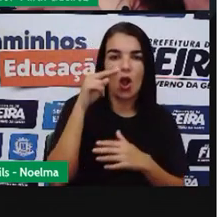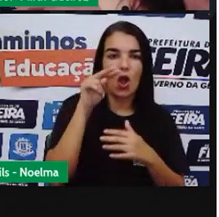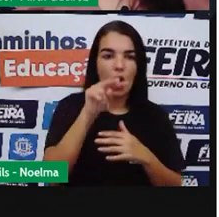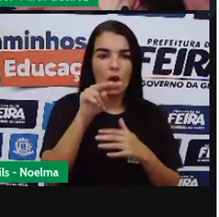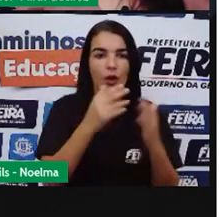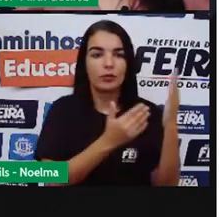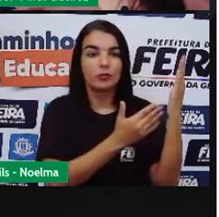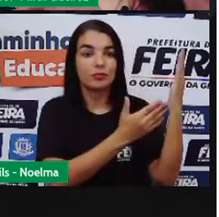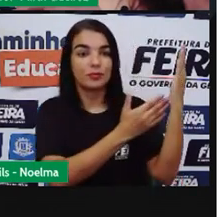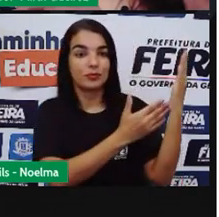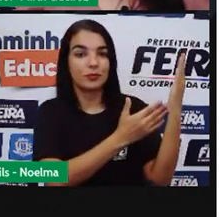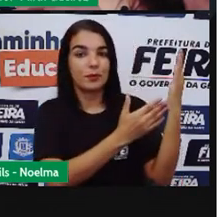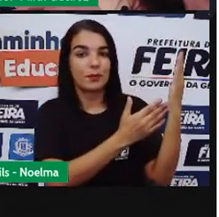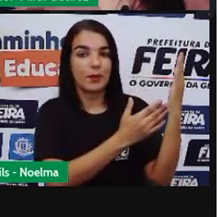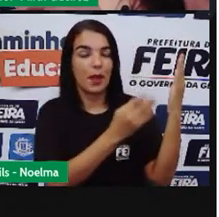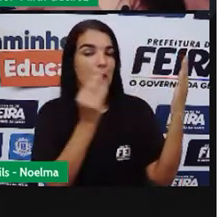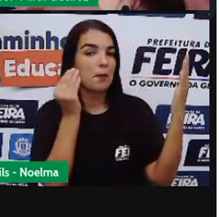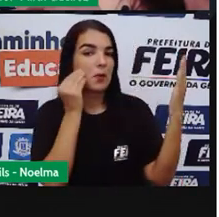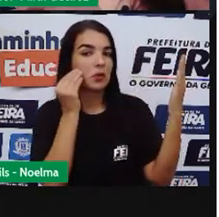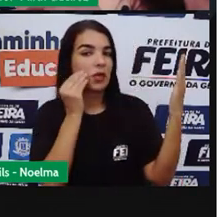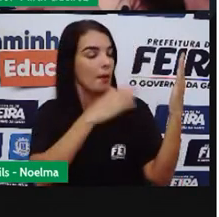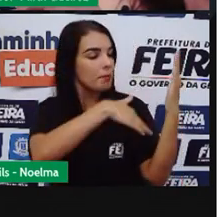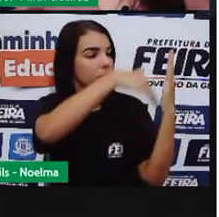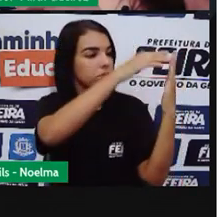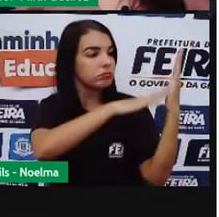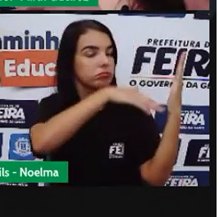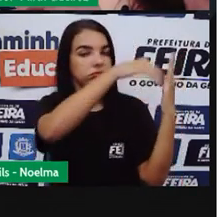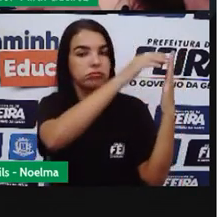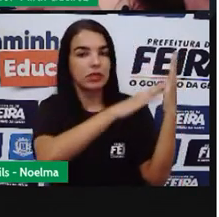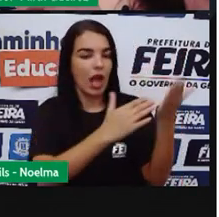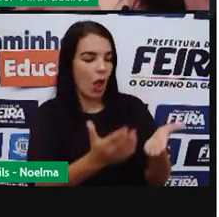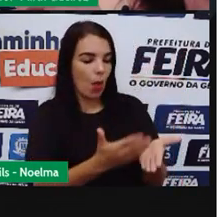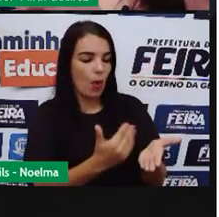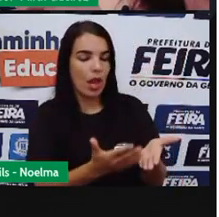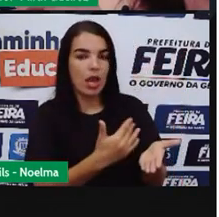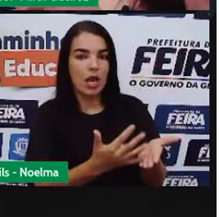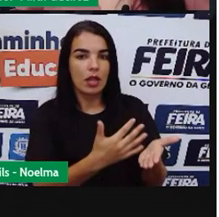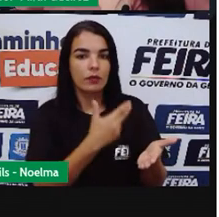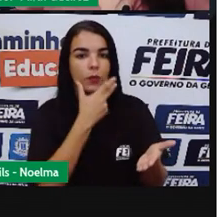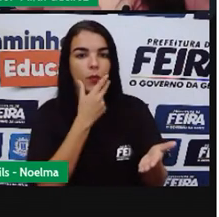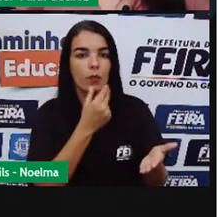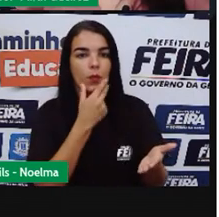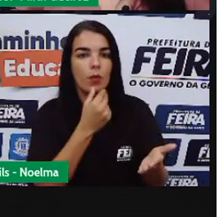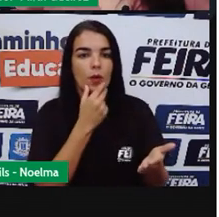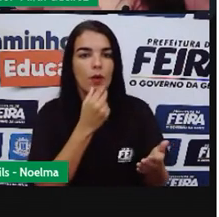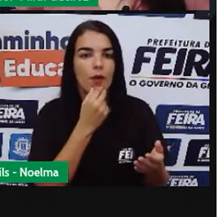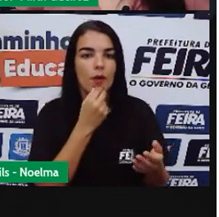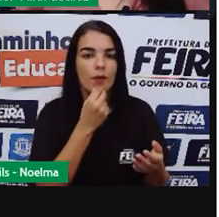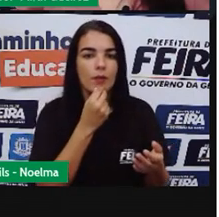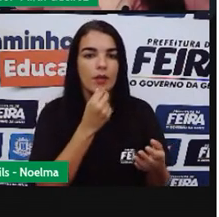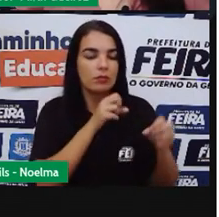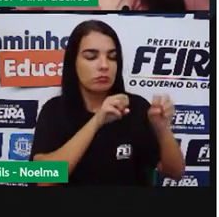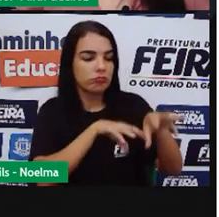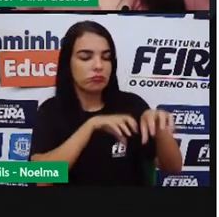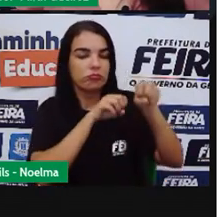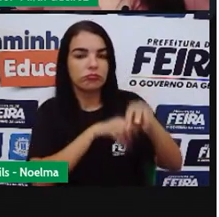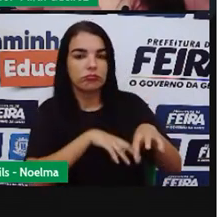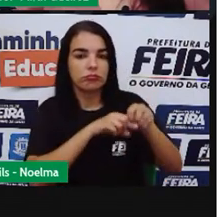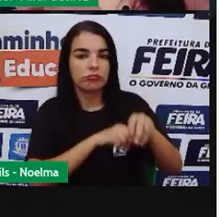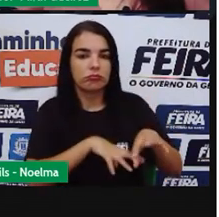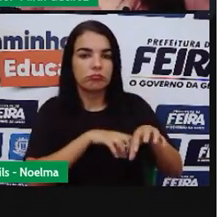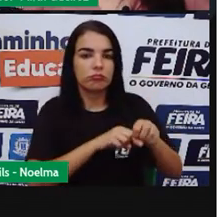foi utilizada Como ilustração Do livro Anchieta Evangelizando Nas selvas Do poeta